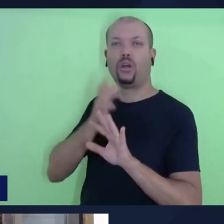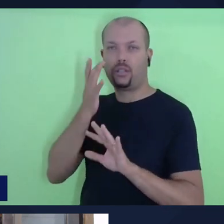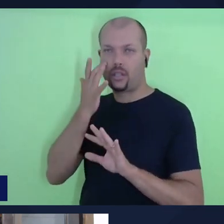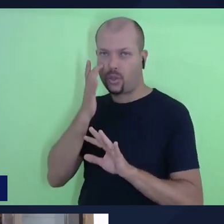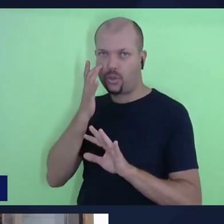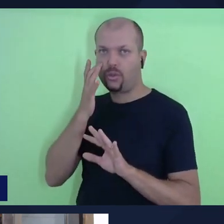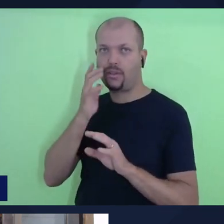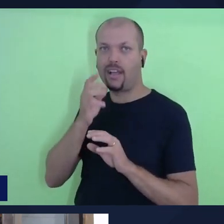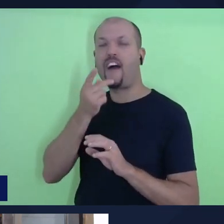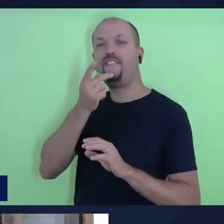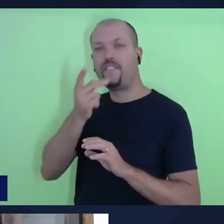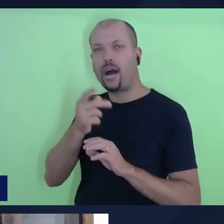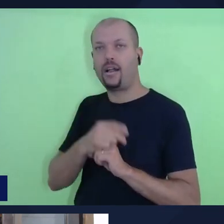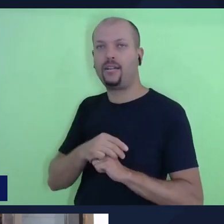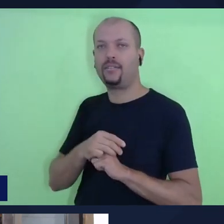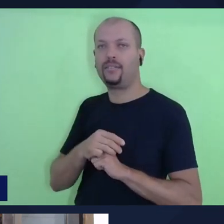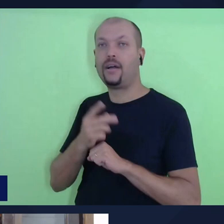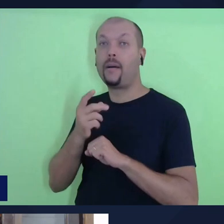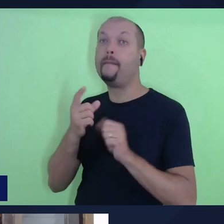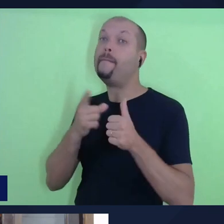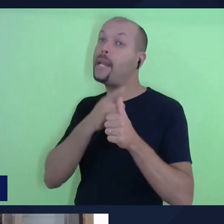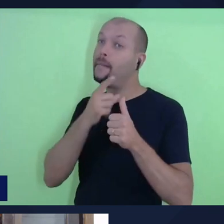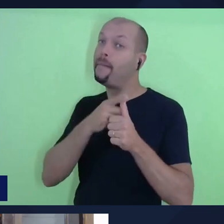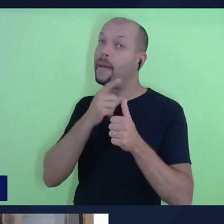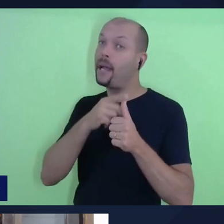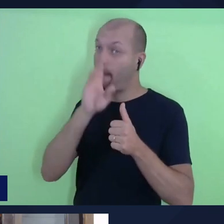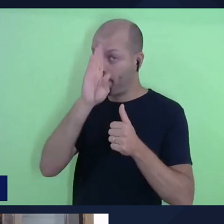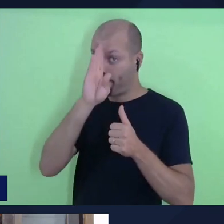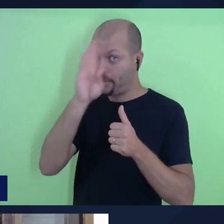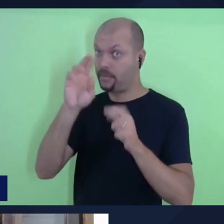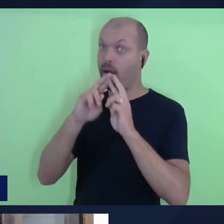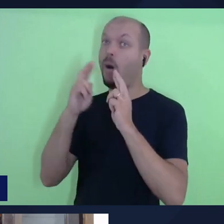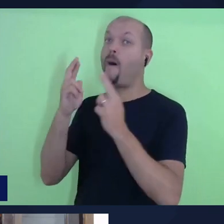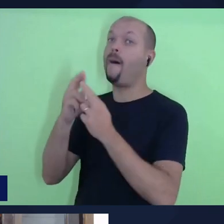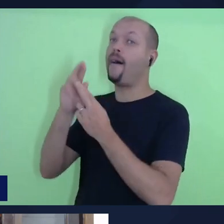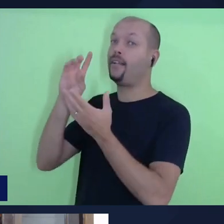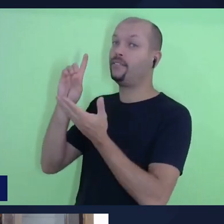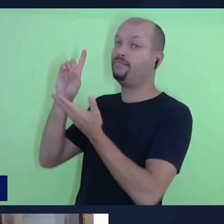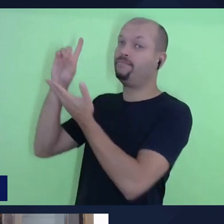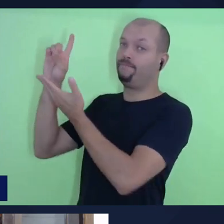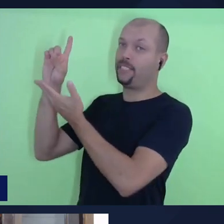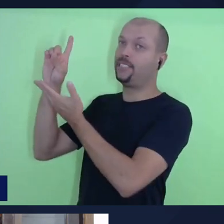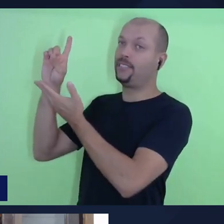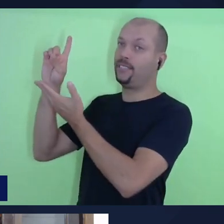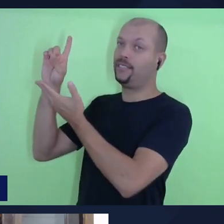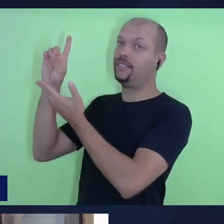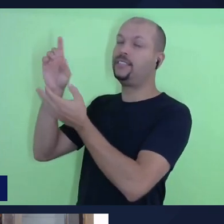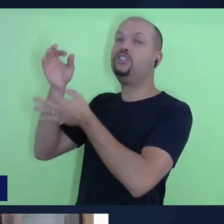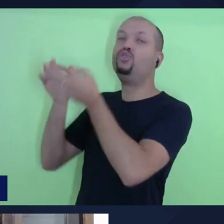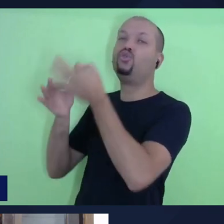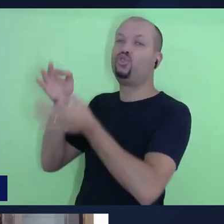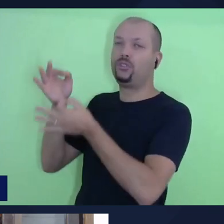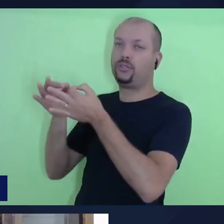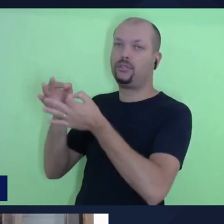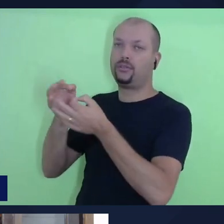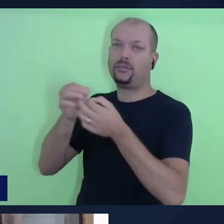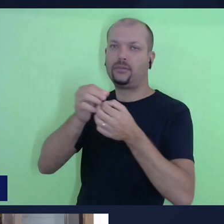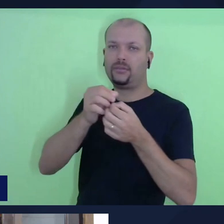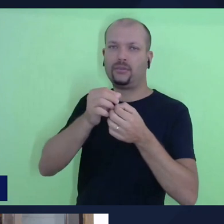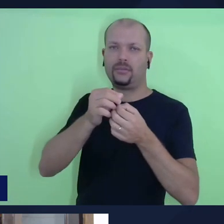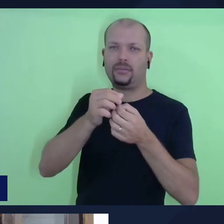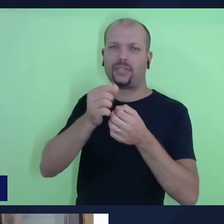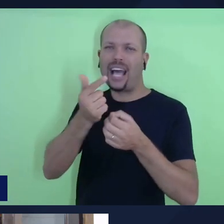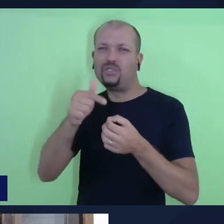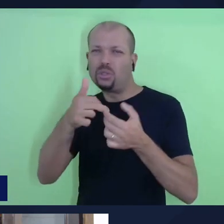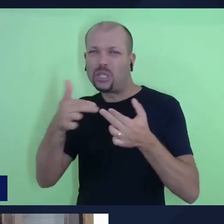fala, buscai primeiro o reino de Deus e a sua justiça. O resto vai ser acrescentado.